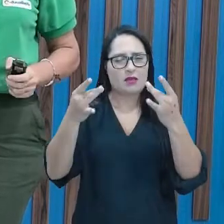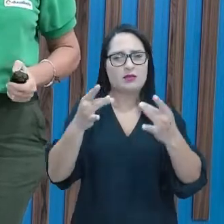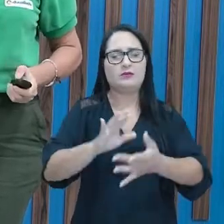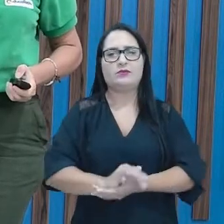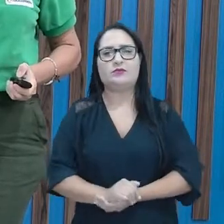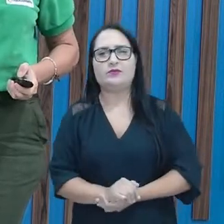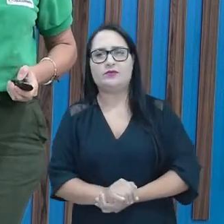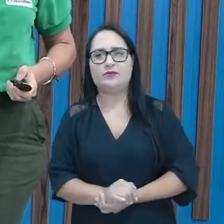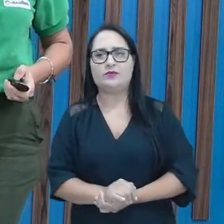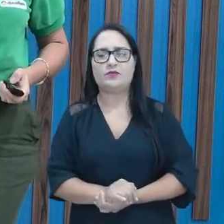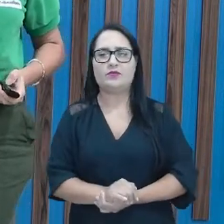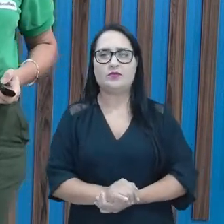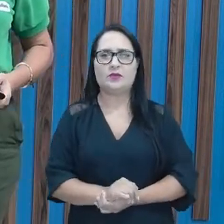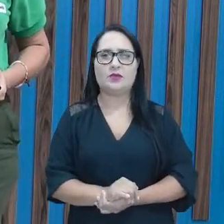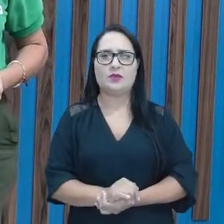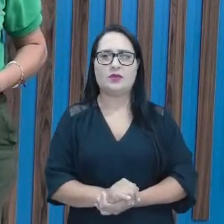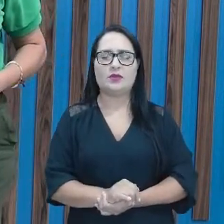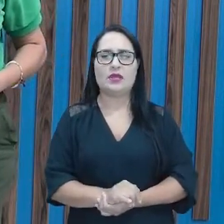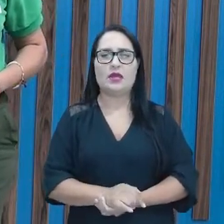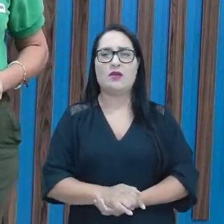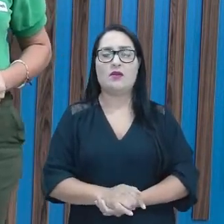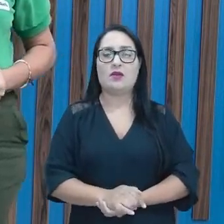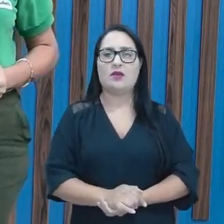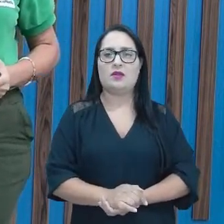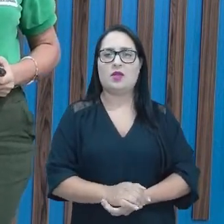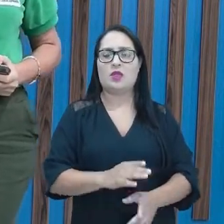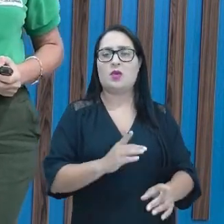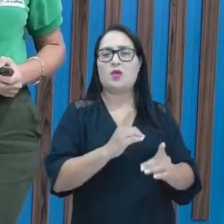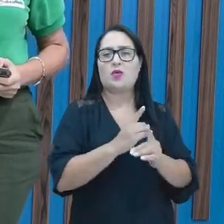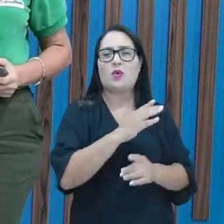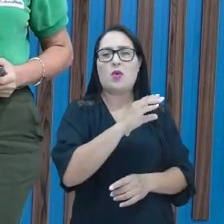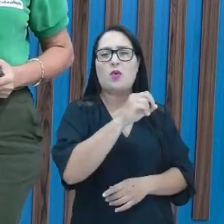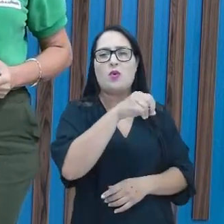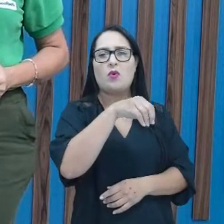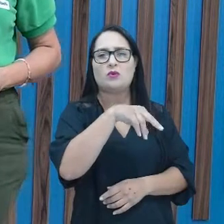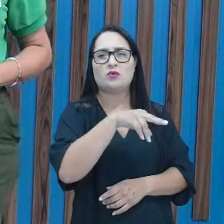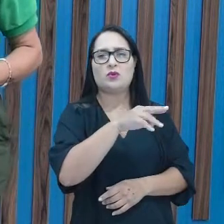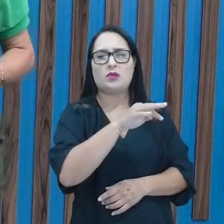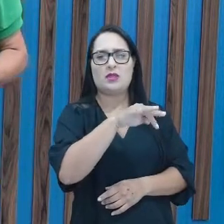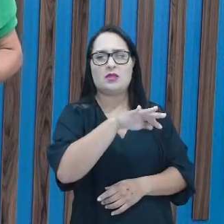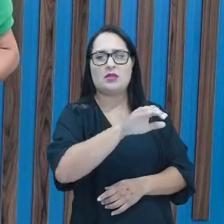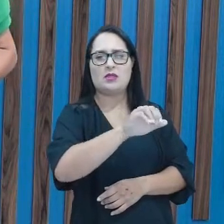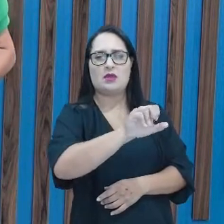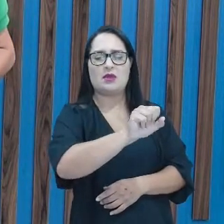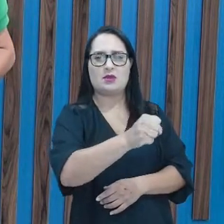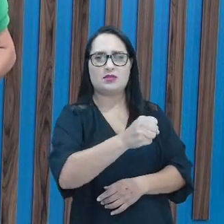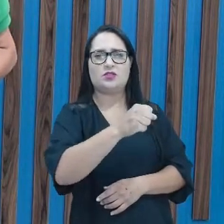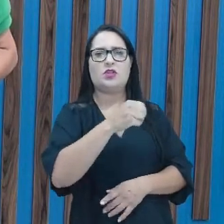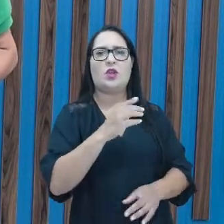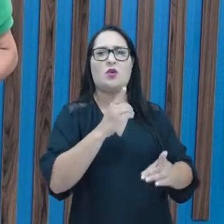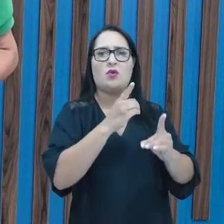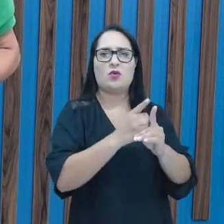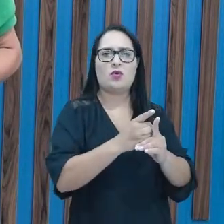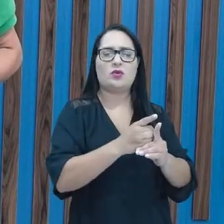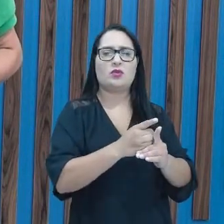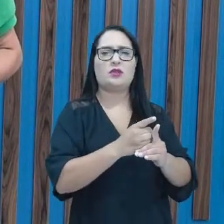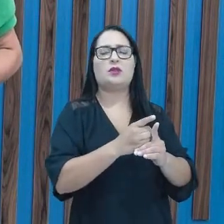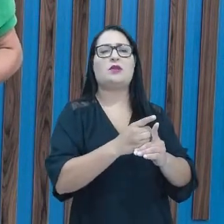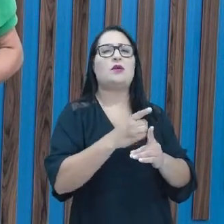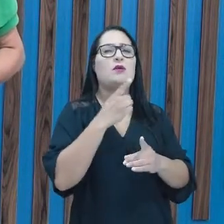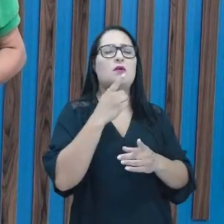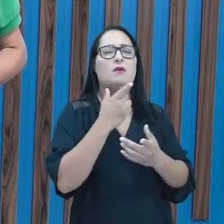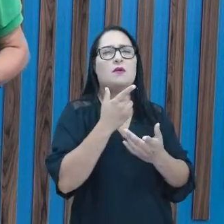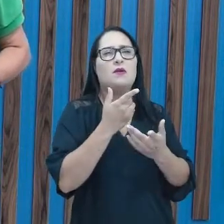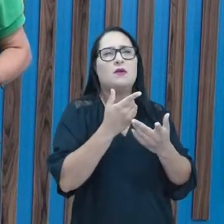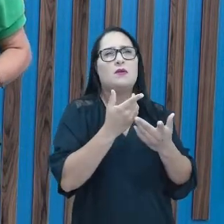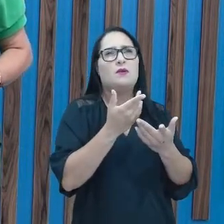no encontro consonantal, você escuta o som das duas consoantes. Olha aí. Gnomos. Gnomos. Olha o G e o N.